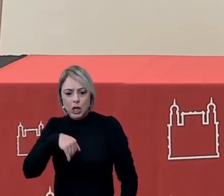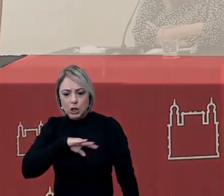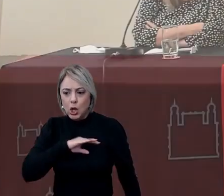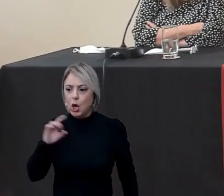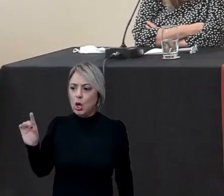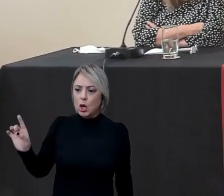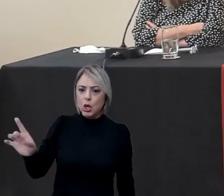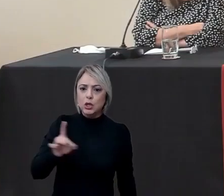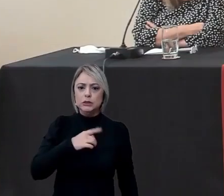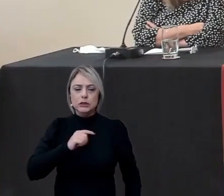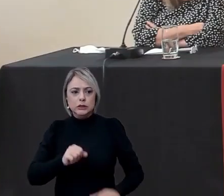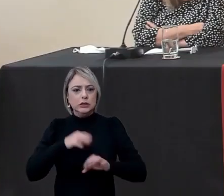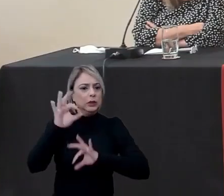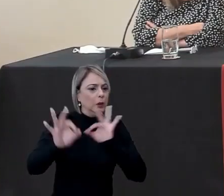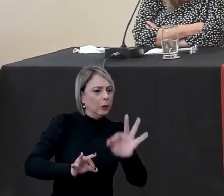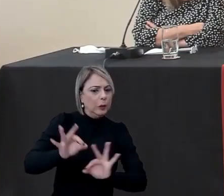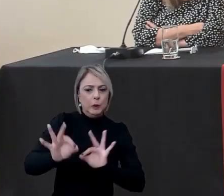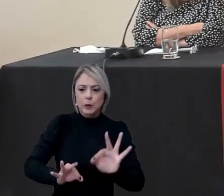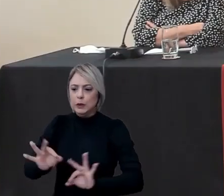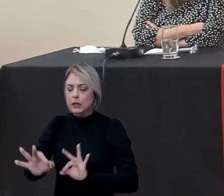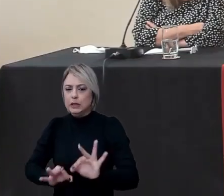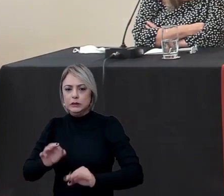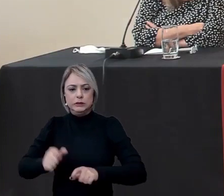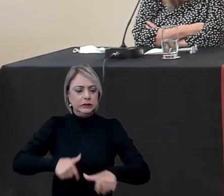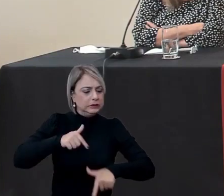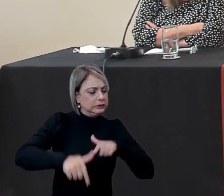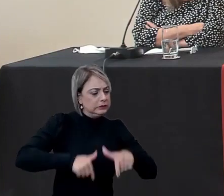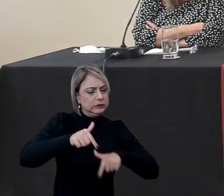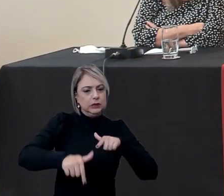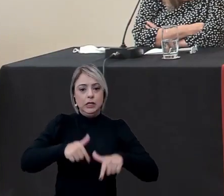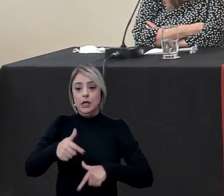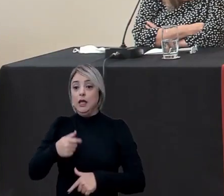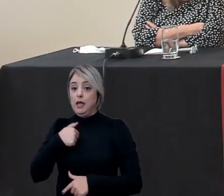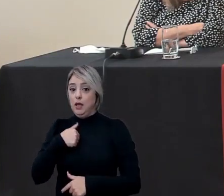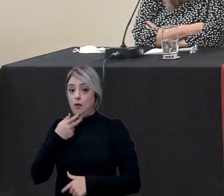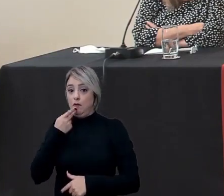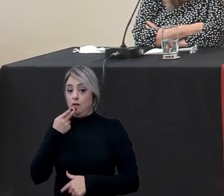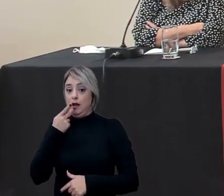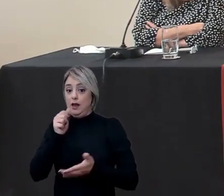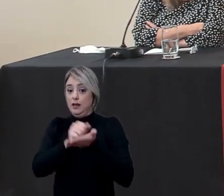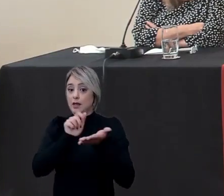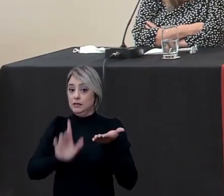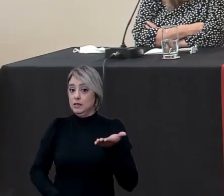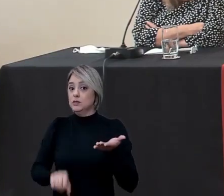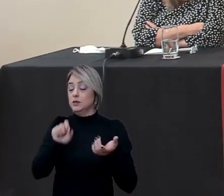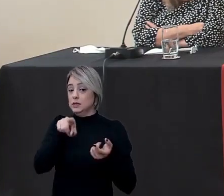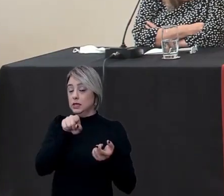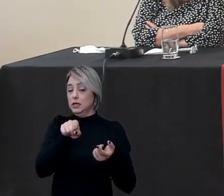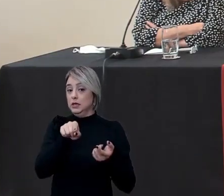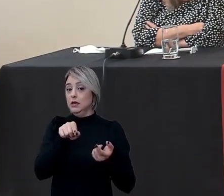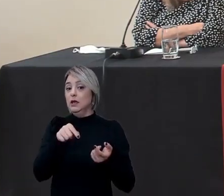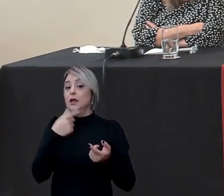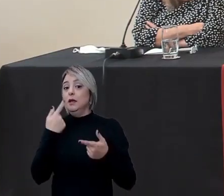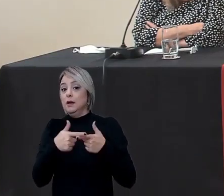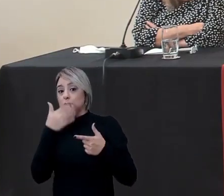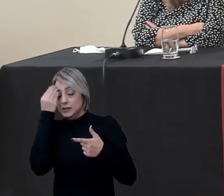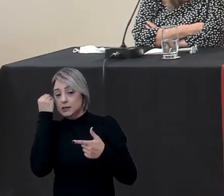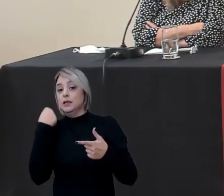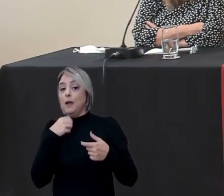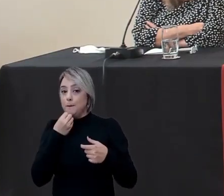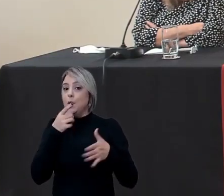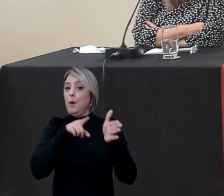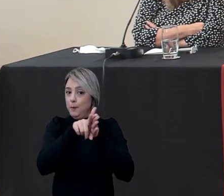gente vem se organizando vem atuando eu não falei das ações daqui foi bom você ter feito essa pergunta